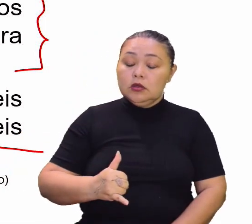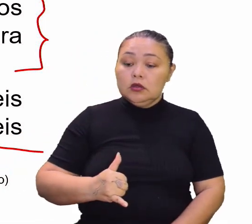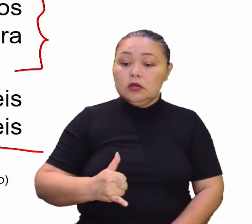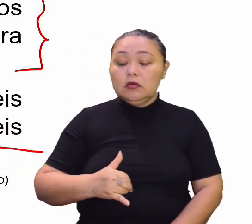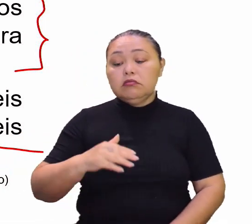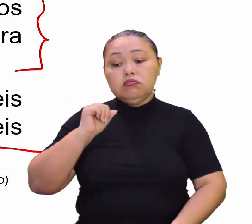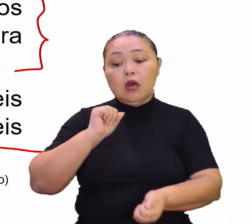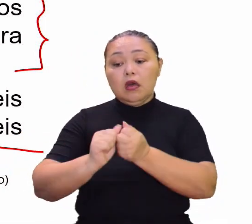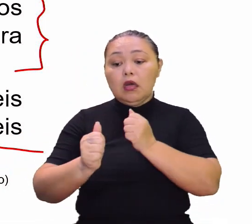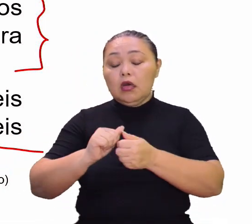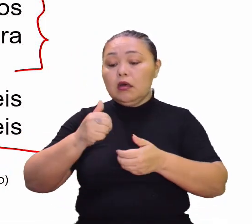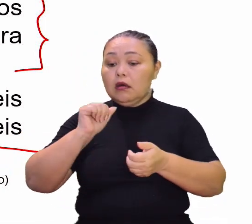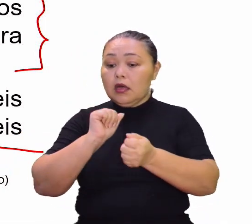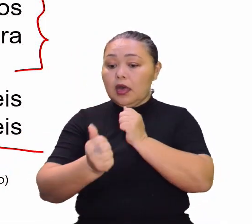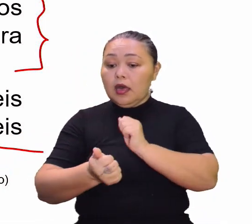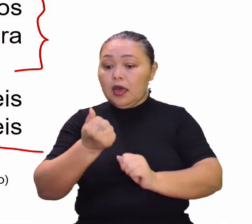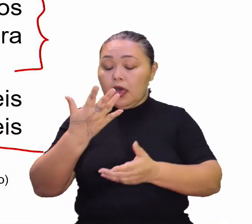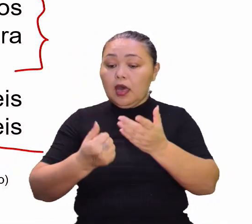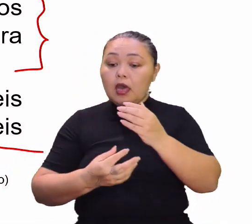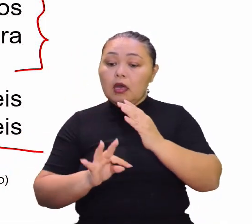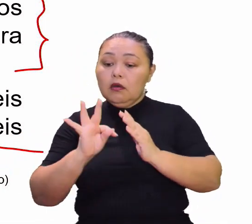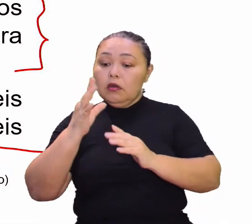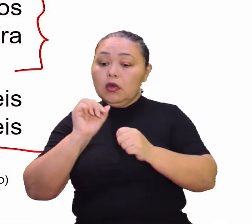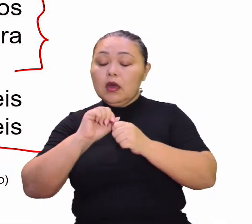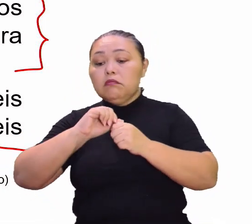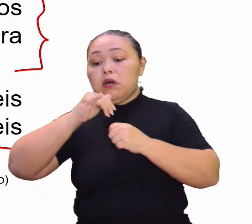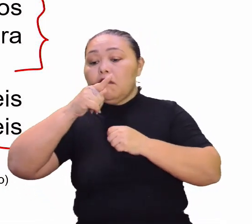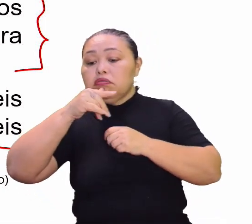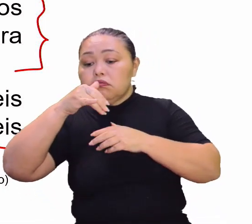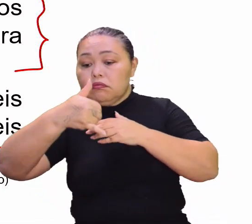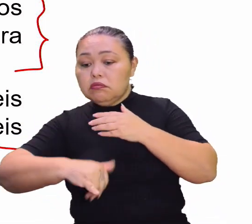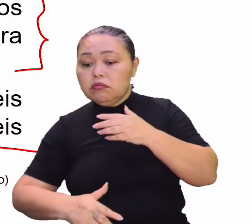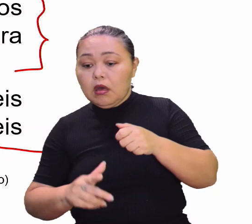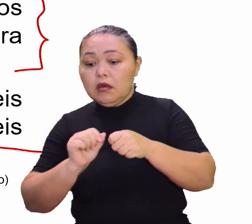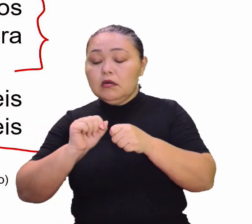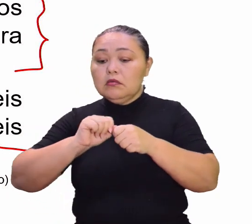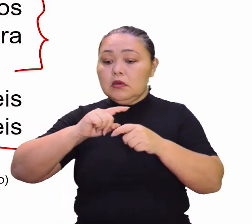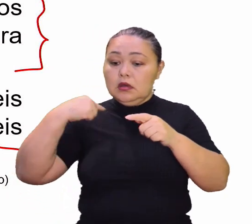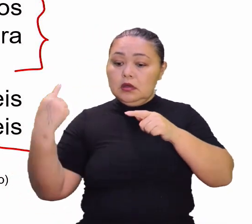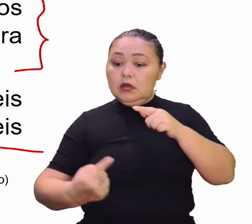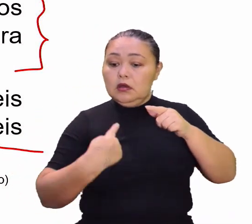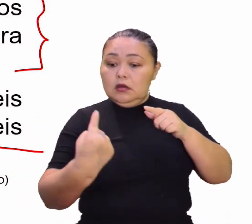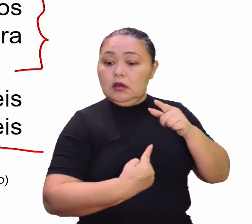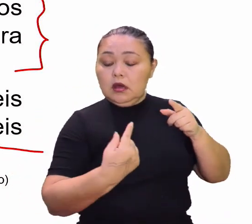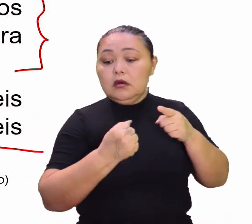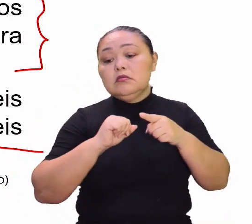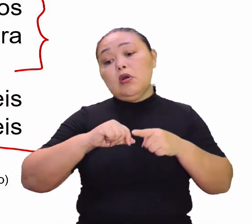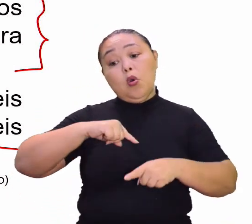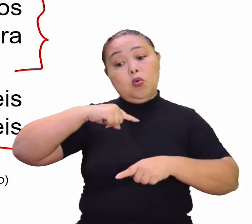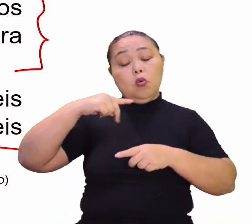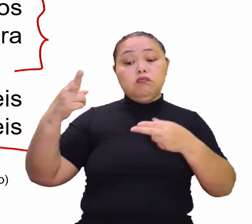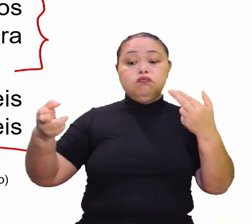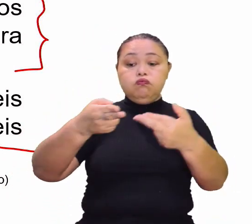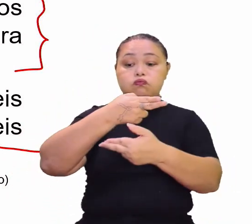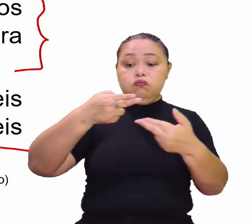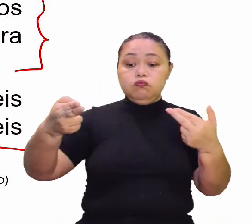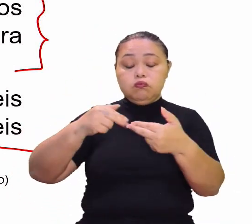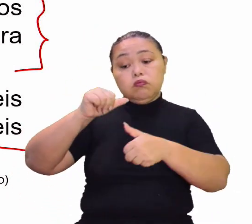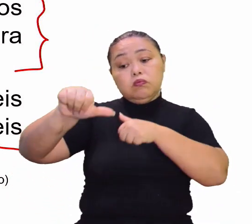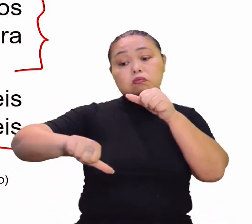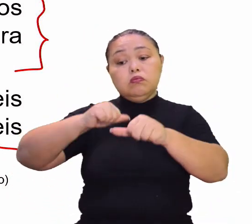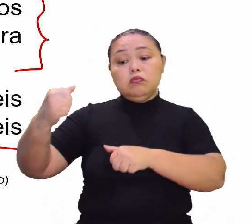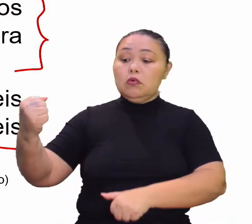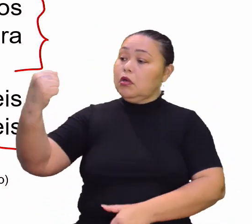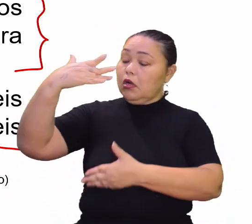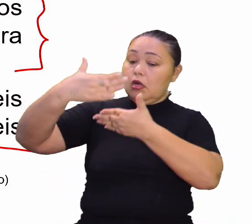da queima na termoelétrica, a partir das hidrelétricas, a partir da solar, a partir da eólica. Tudo isso aí,